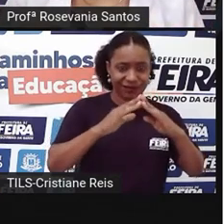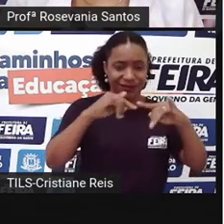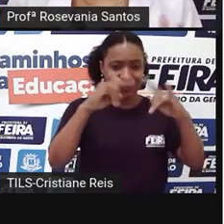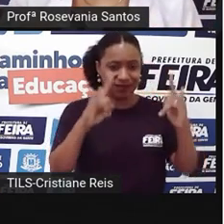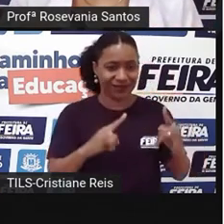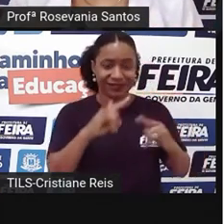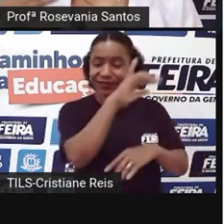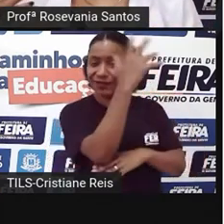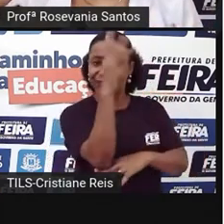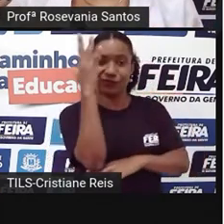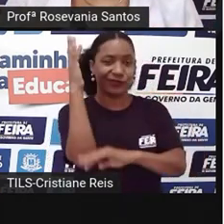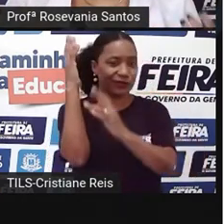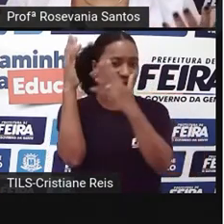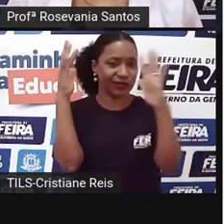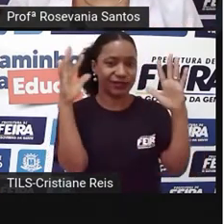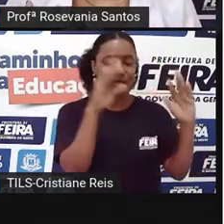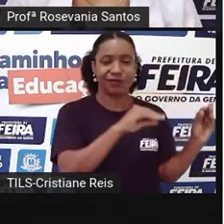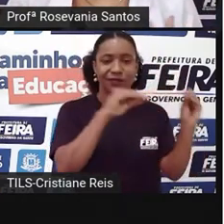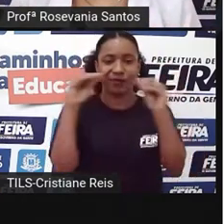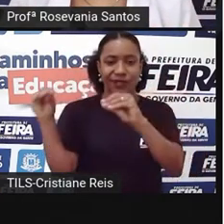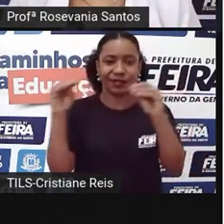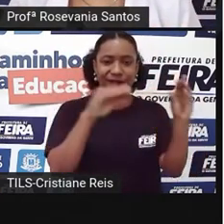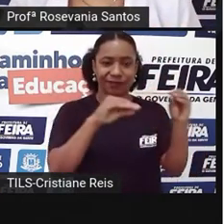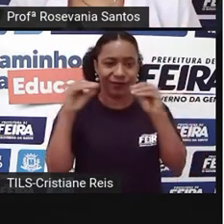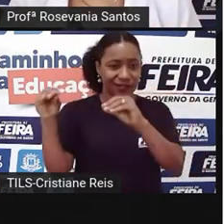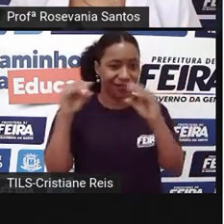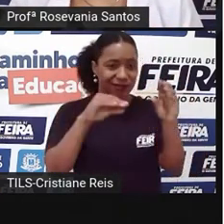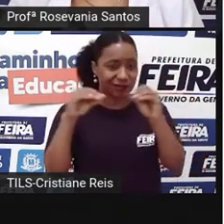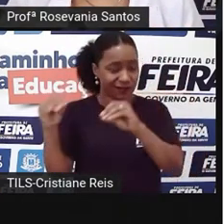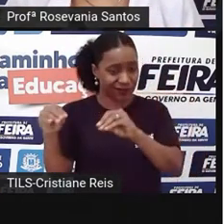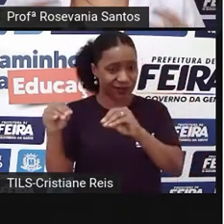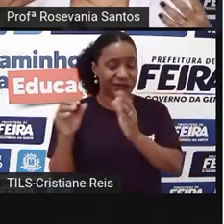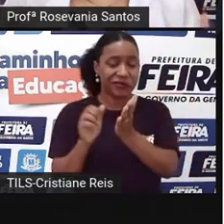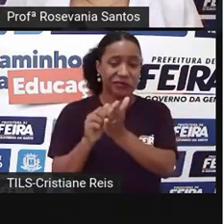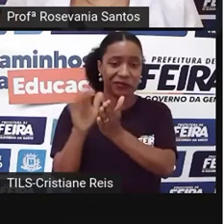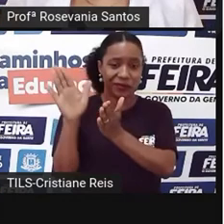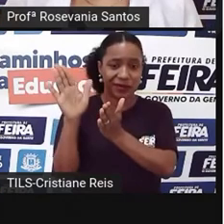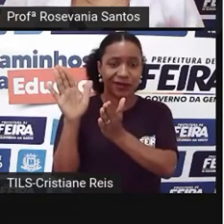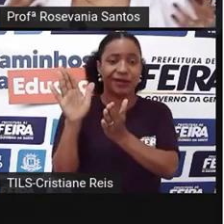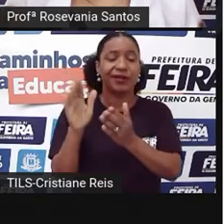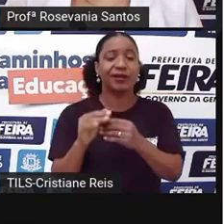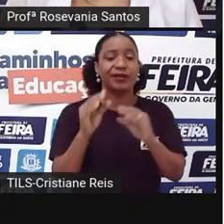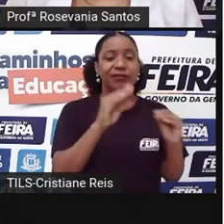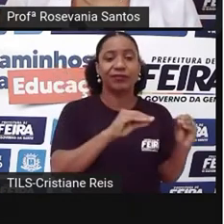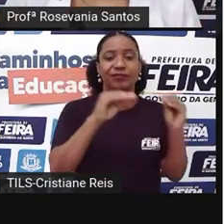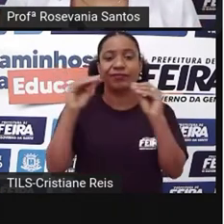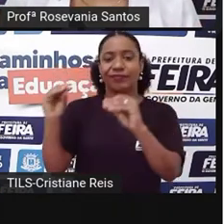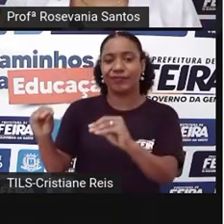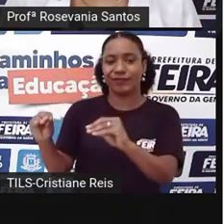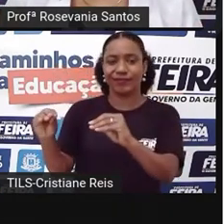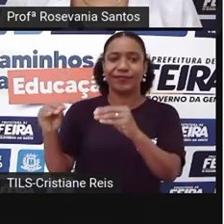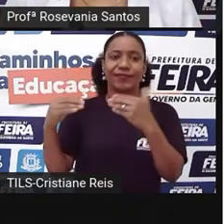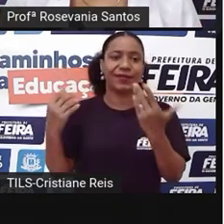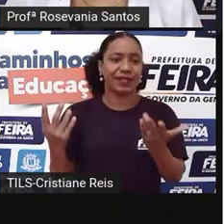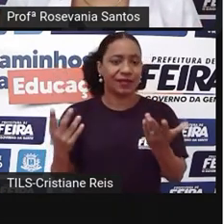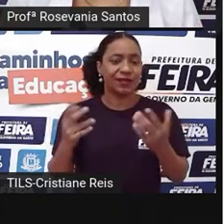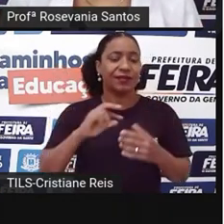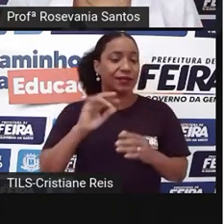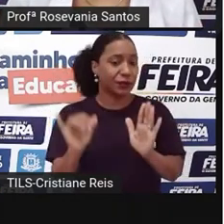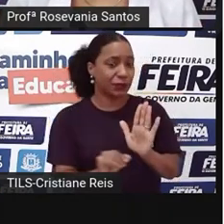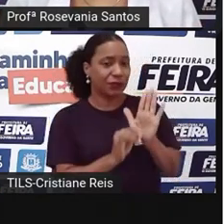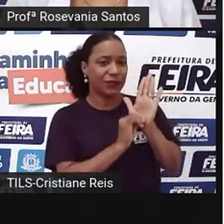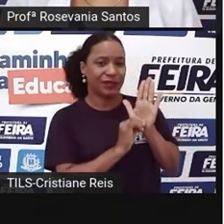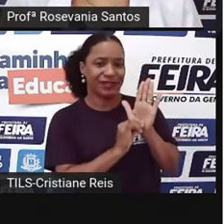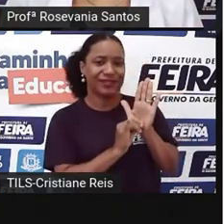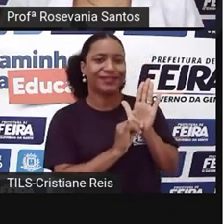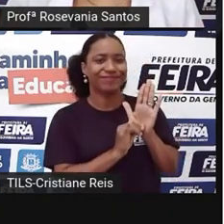retirados por conta desses processos econômicos que estão ocorrendo aí agora, eles sabem que vão perder parte da sua, né, identidade. Aí